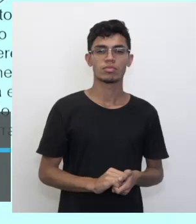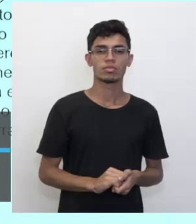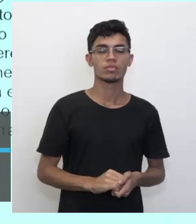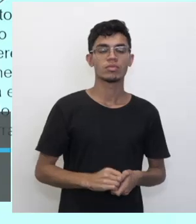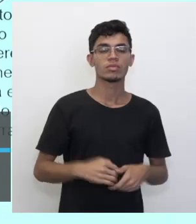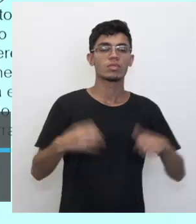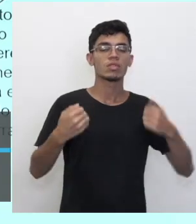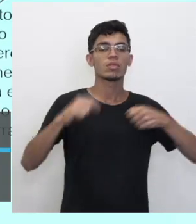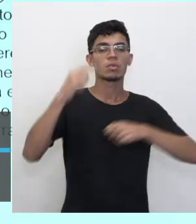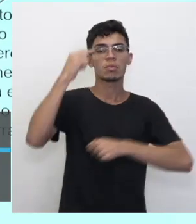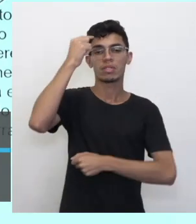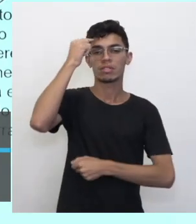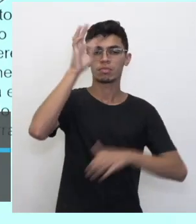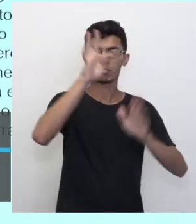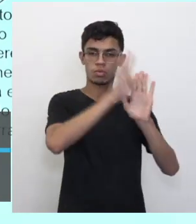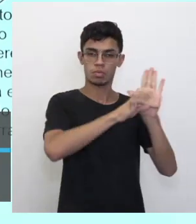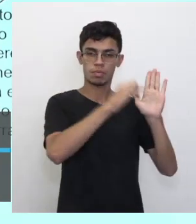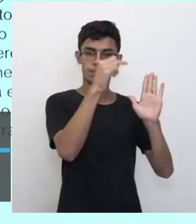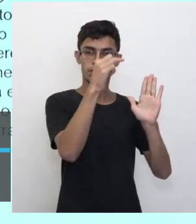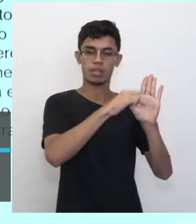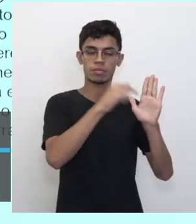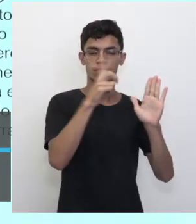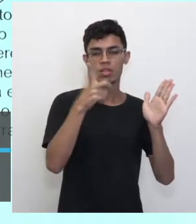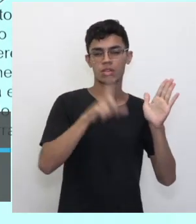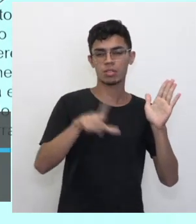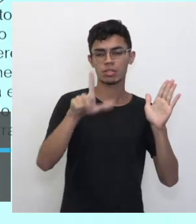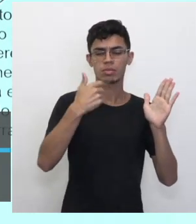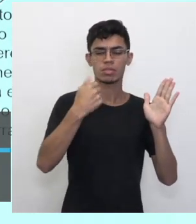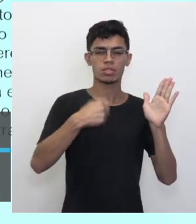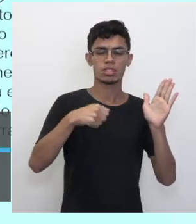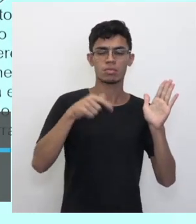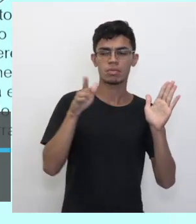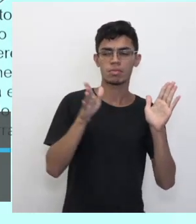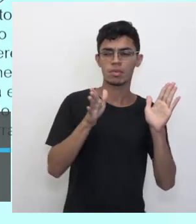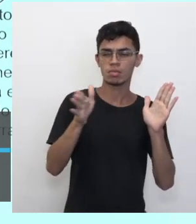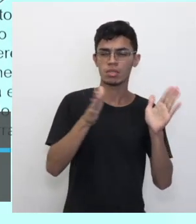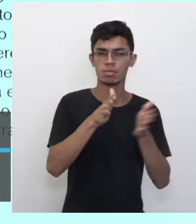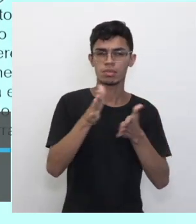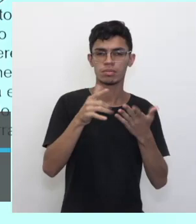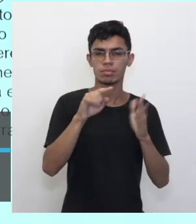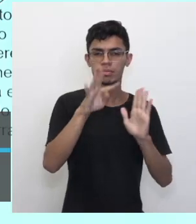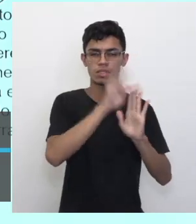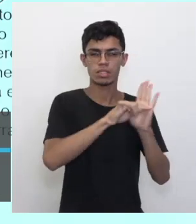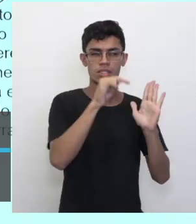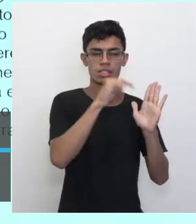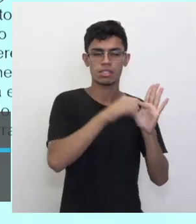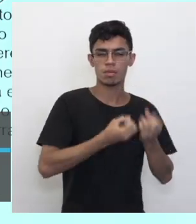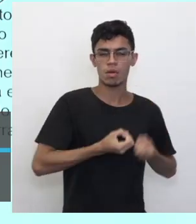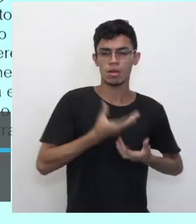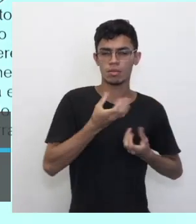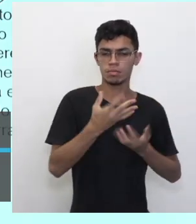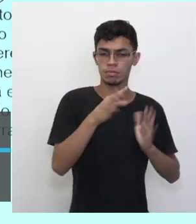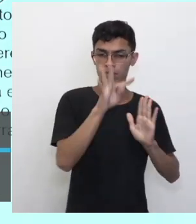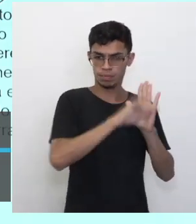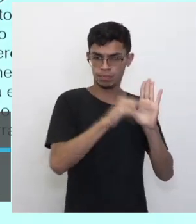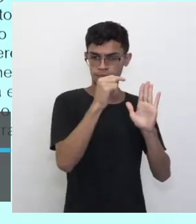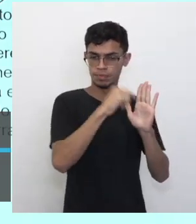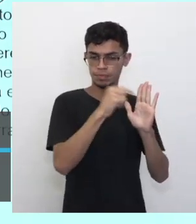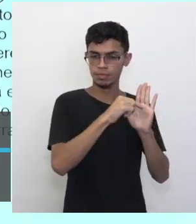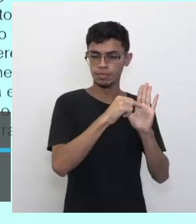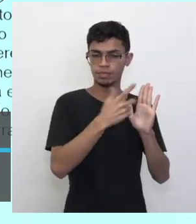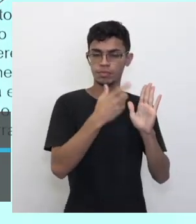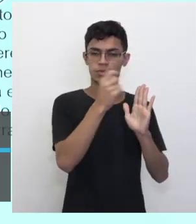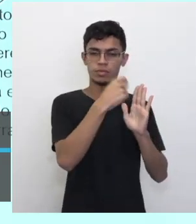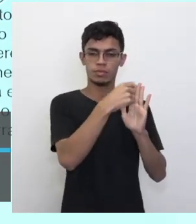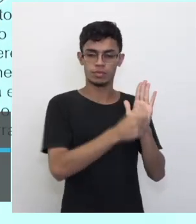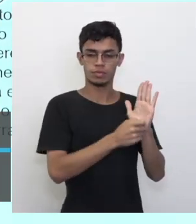pensar está no texto. Claro, temos que trazer outras coisas, mas vamos pensar assim, o que o texto está nos falando, o que está escrito aqui. Quando a gente